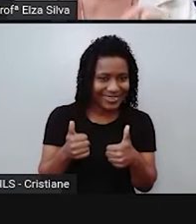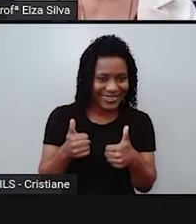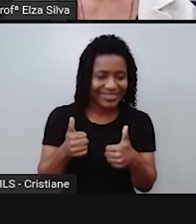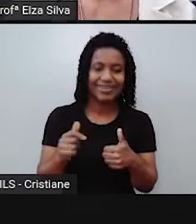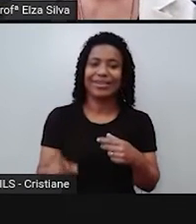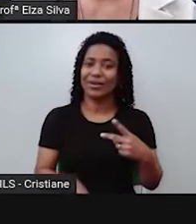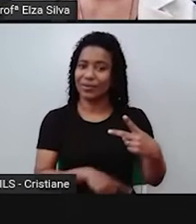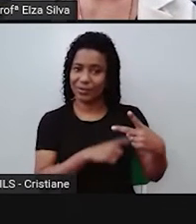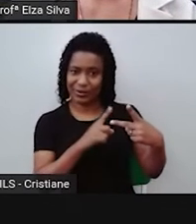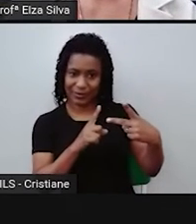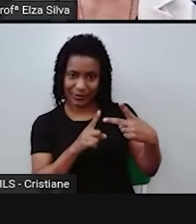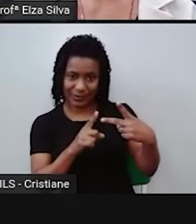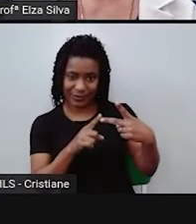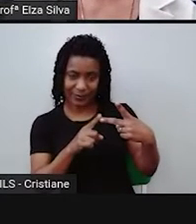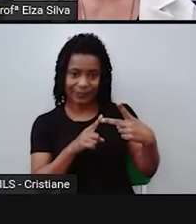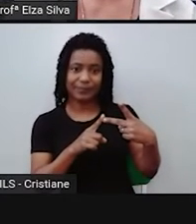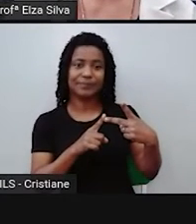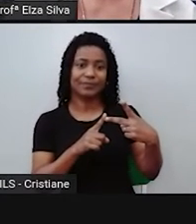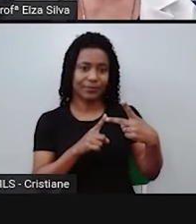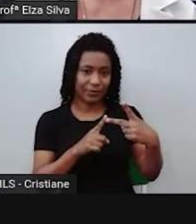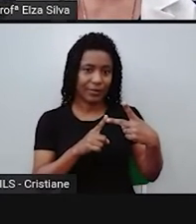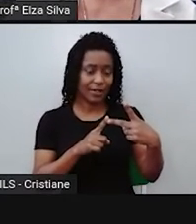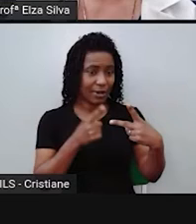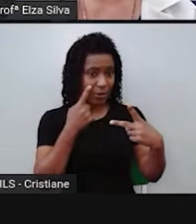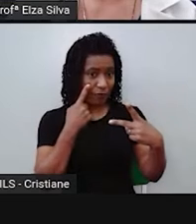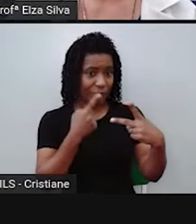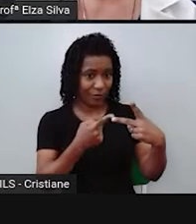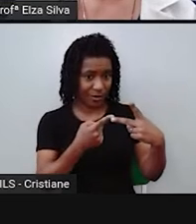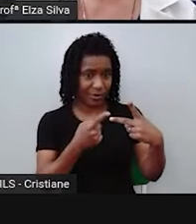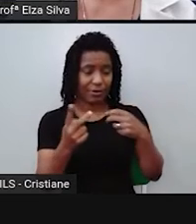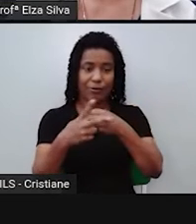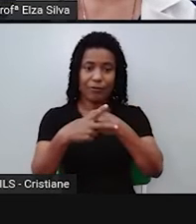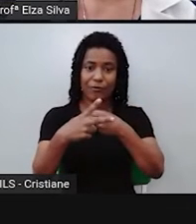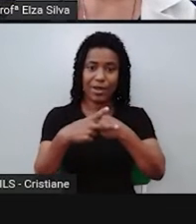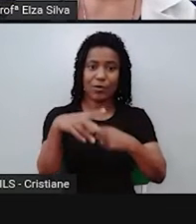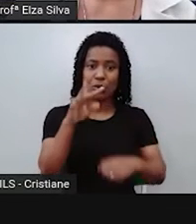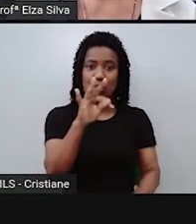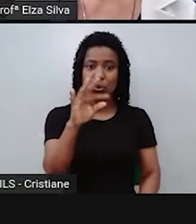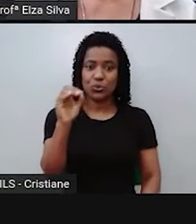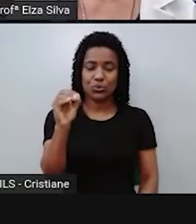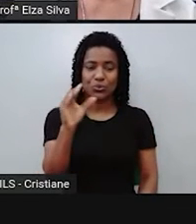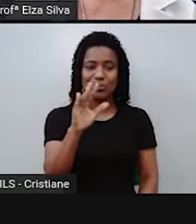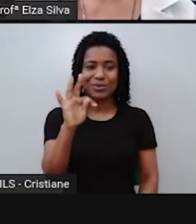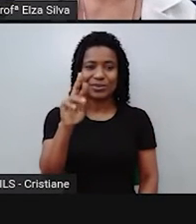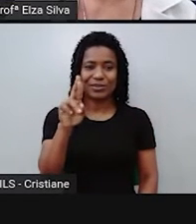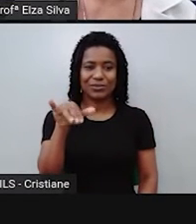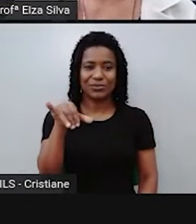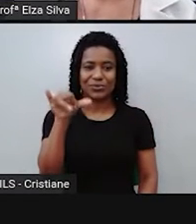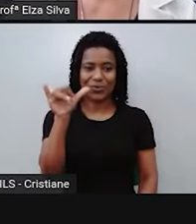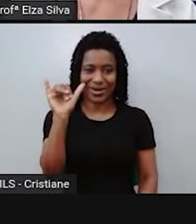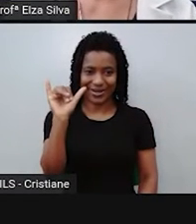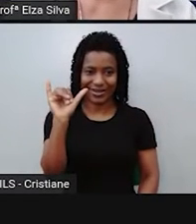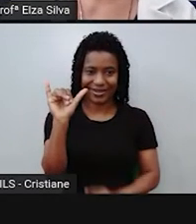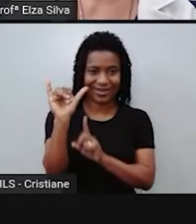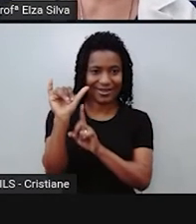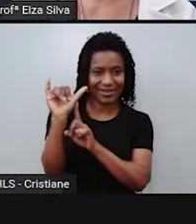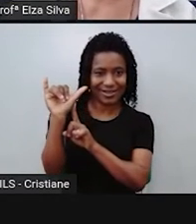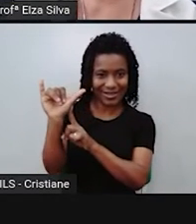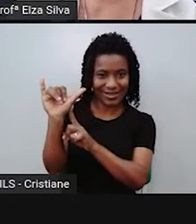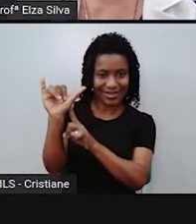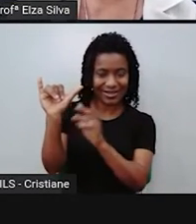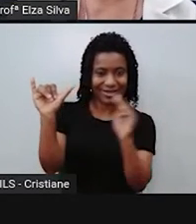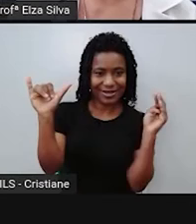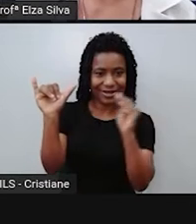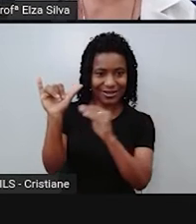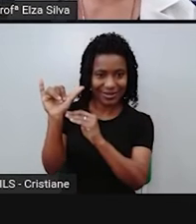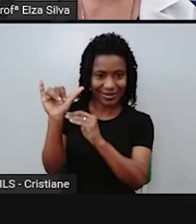Segundo caso, observem este verbo to try, tentar. Ele termina em y e antes desse